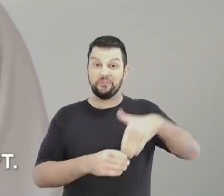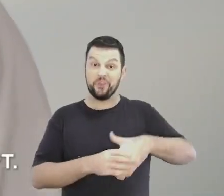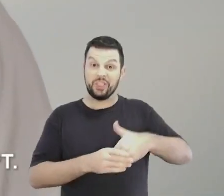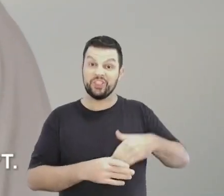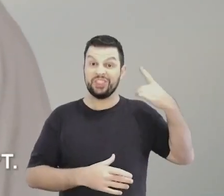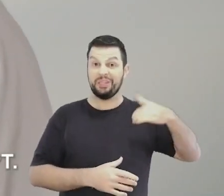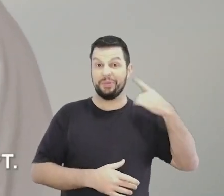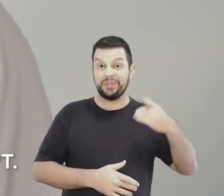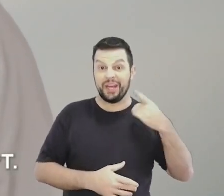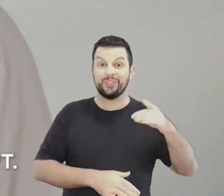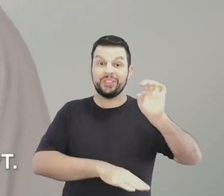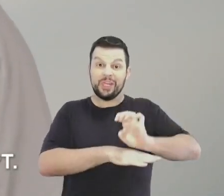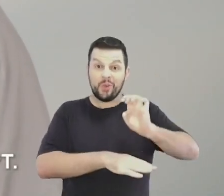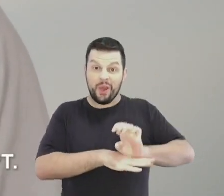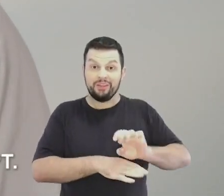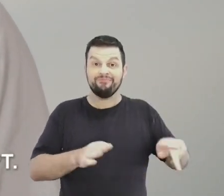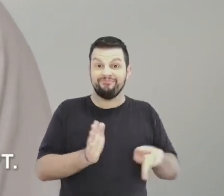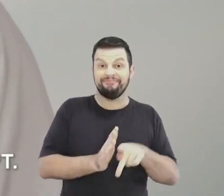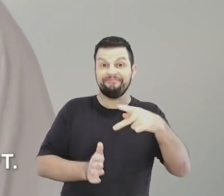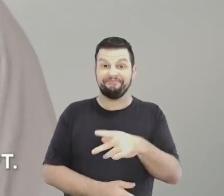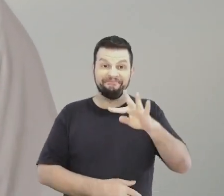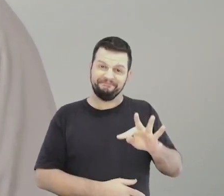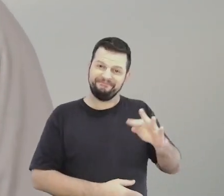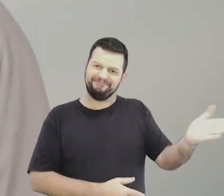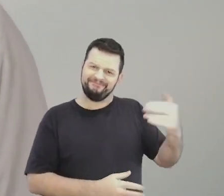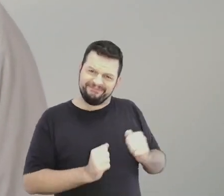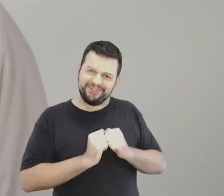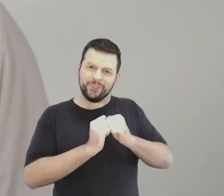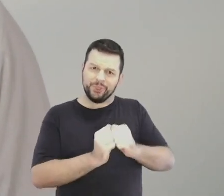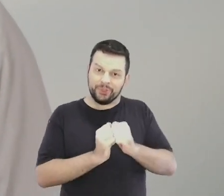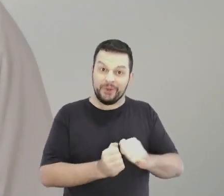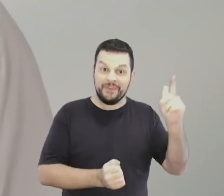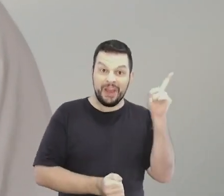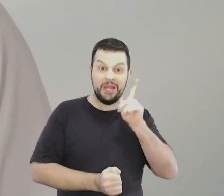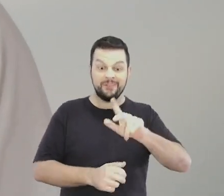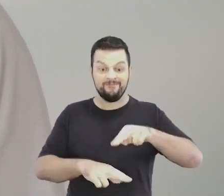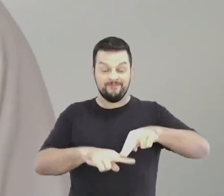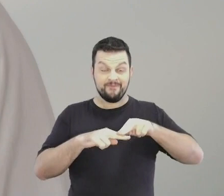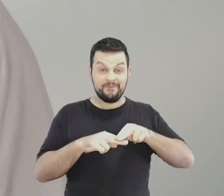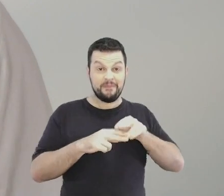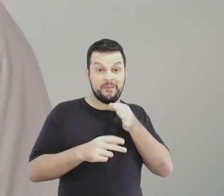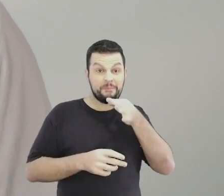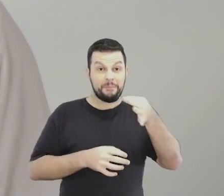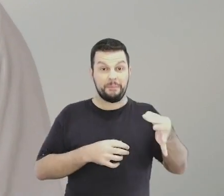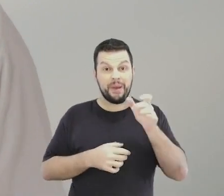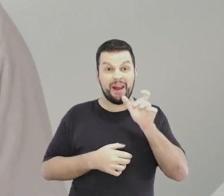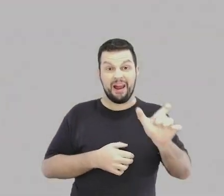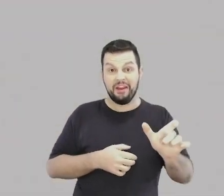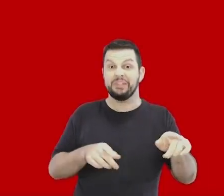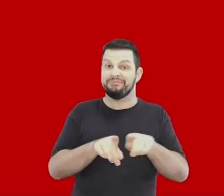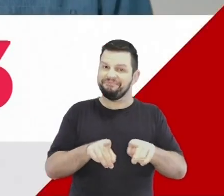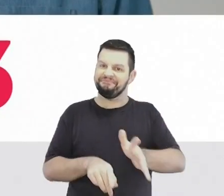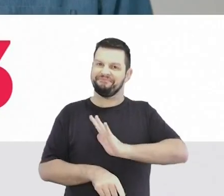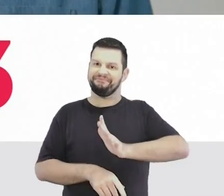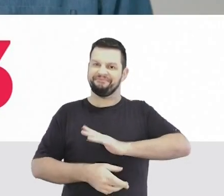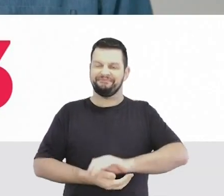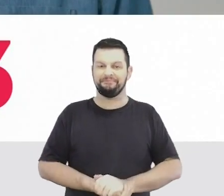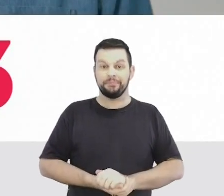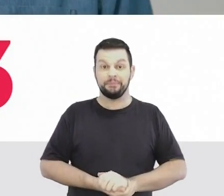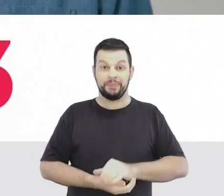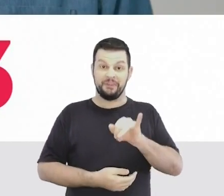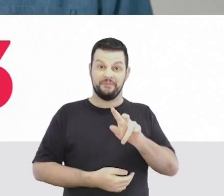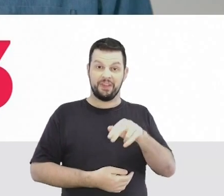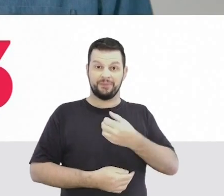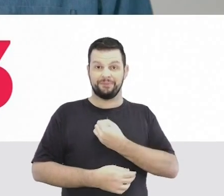Vote nos deputados e deputadas estaduais do PT. Vamos juntos vencer com a força da palavra e do coração. Ivan